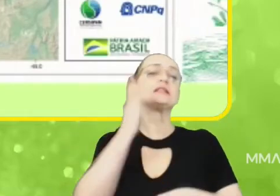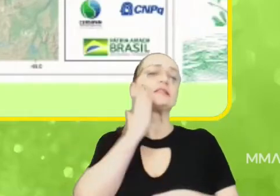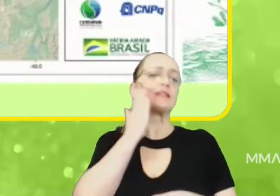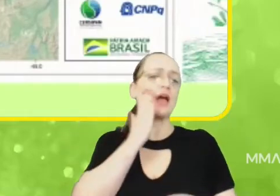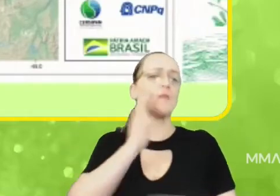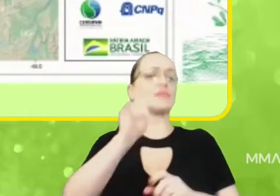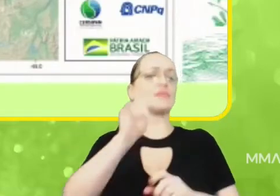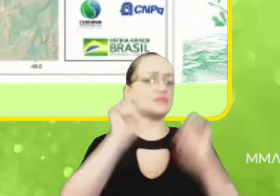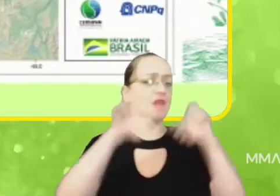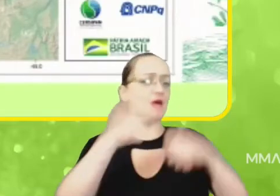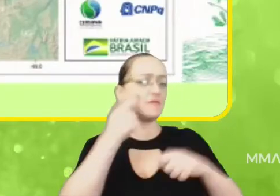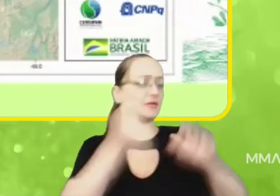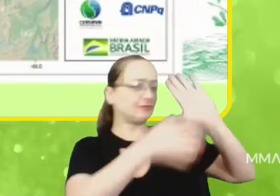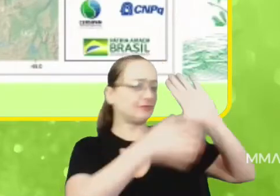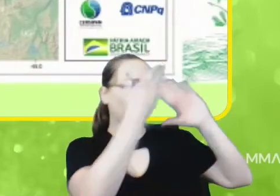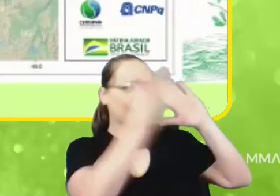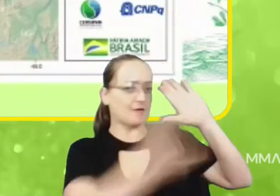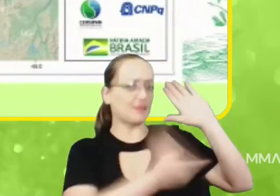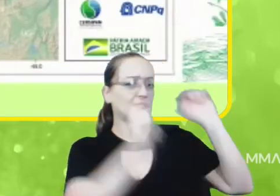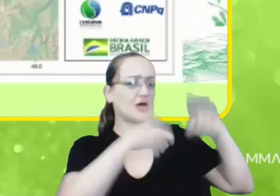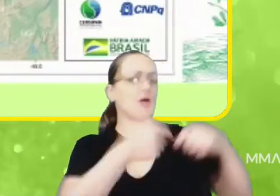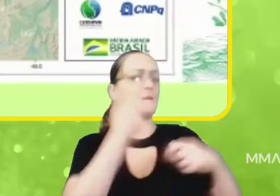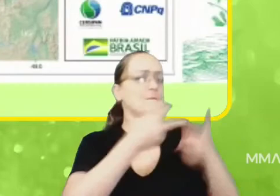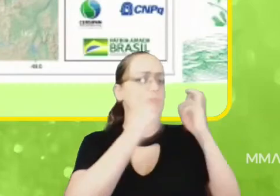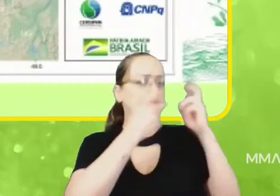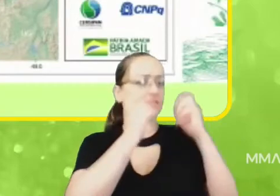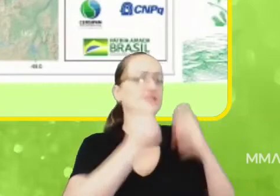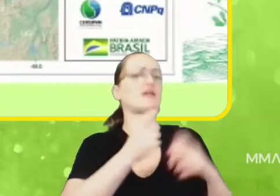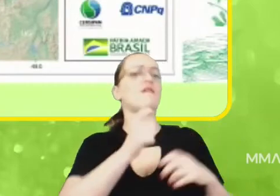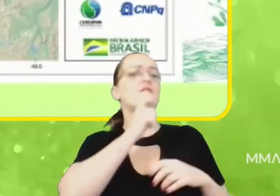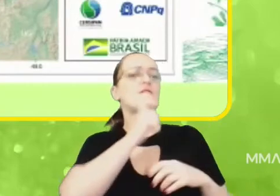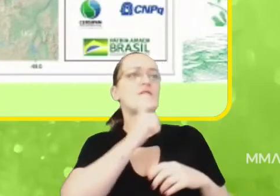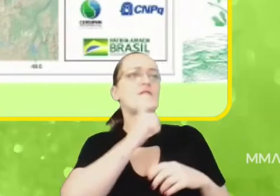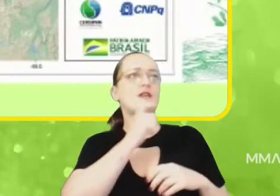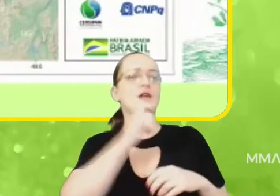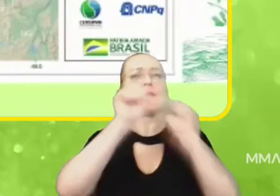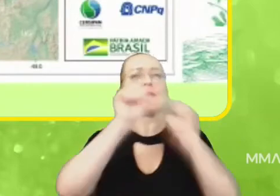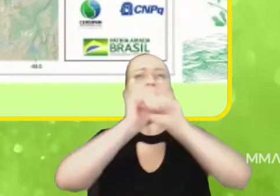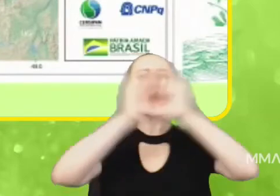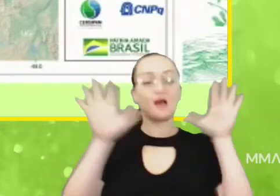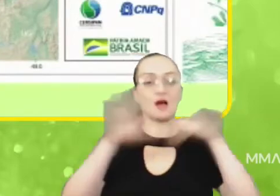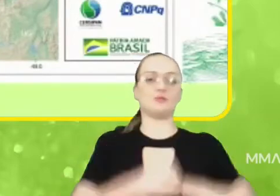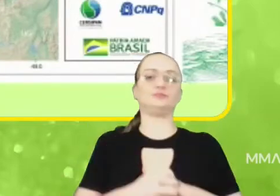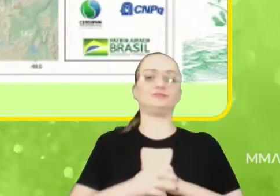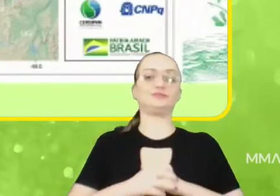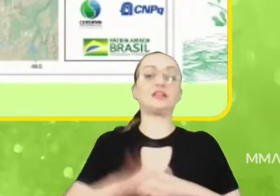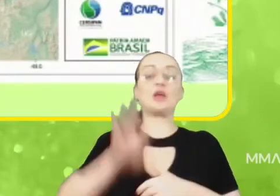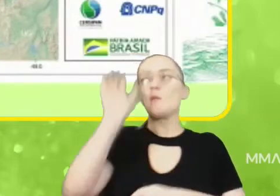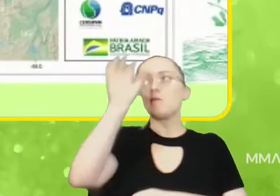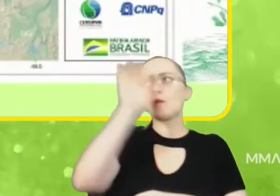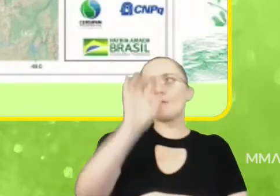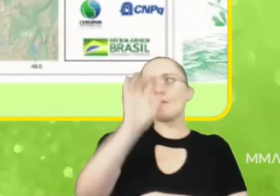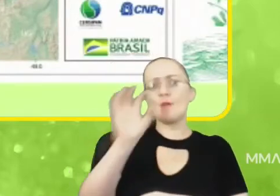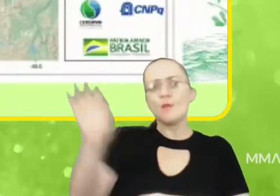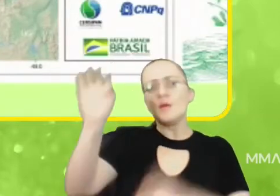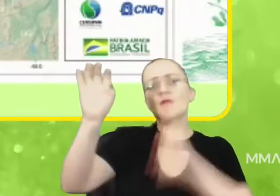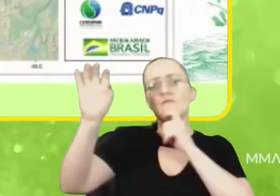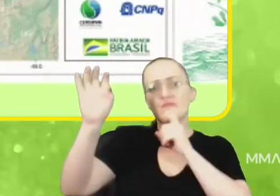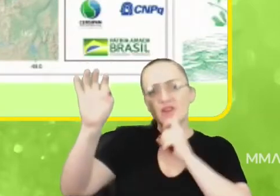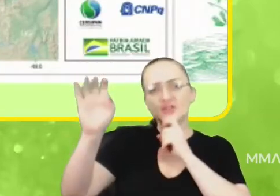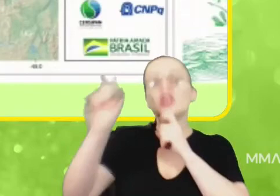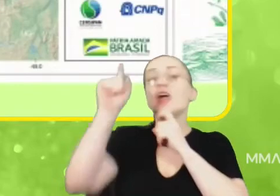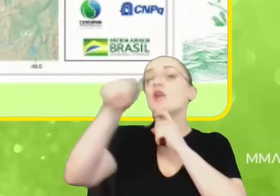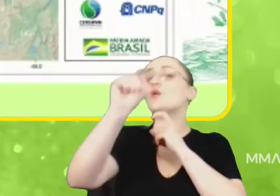mapa, são esses pontos que estão em verde, um verde um pouco mais claro. Então, cada pontinho desse são áreas